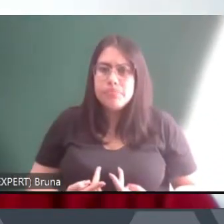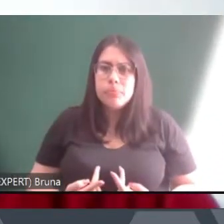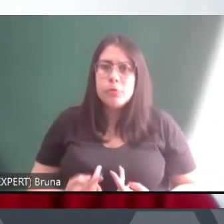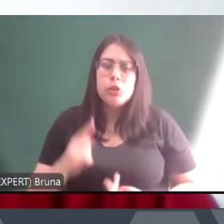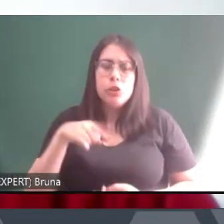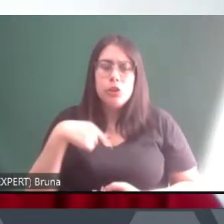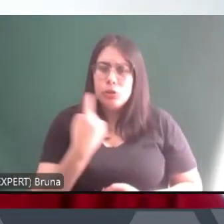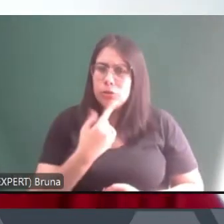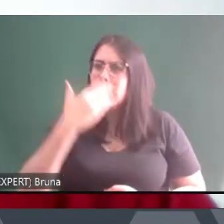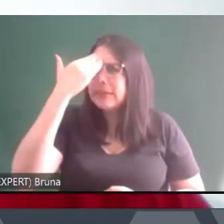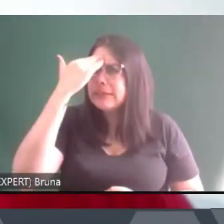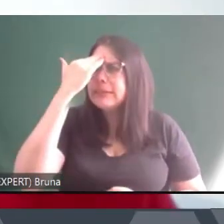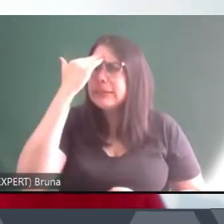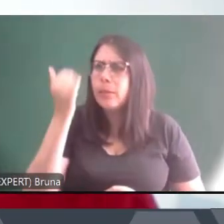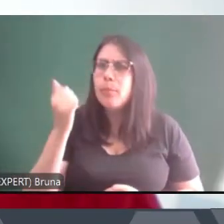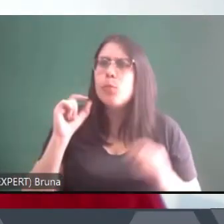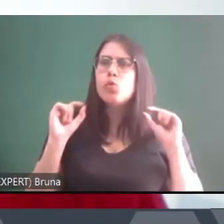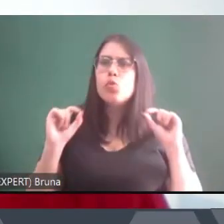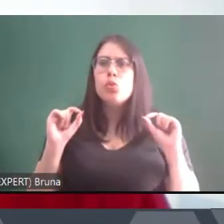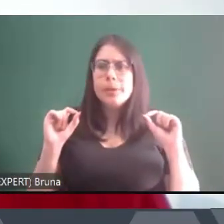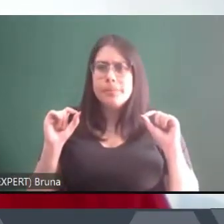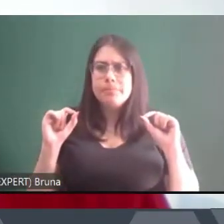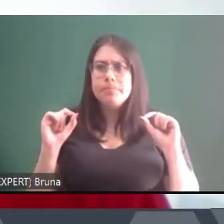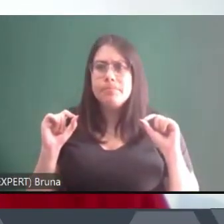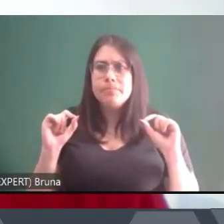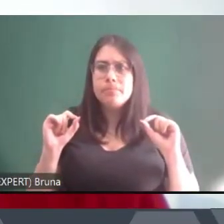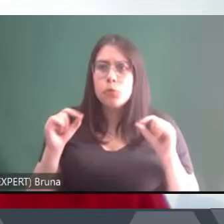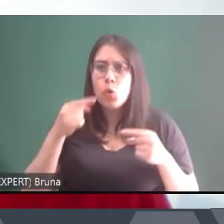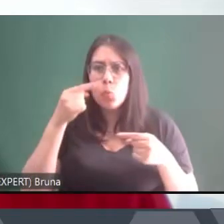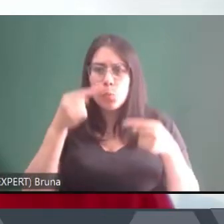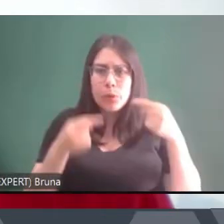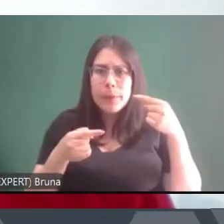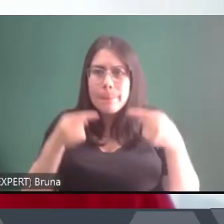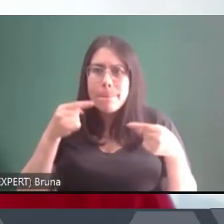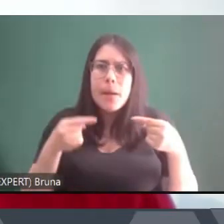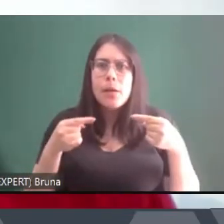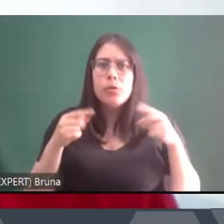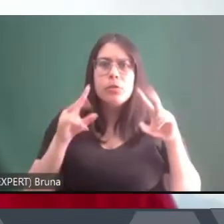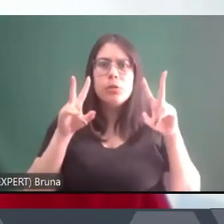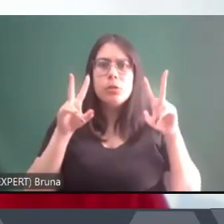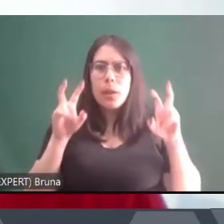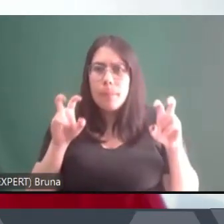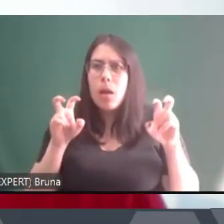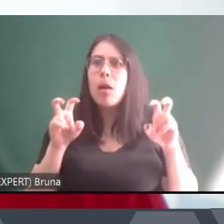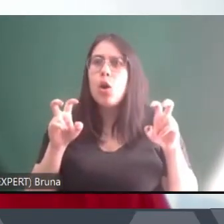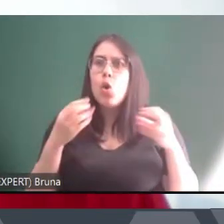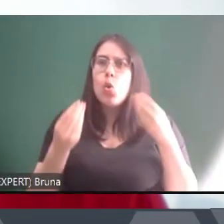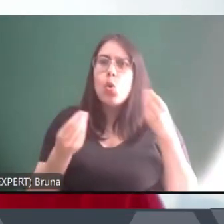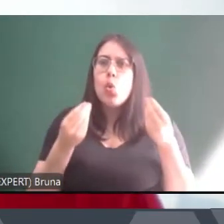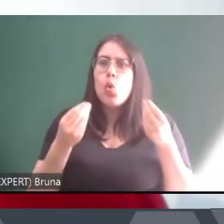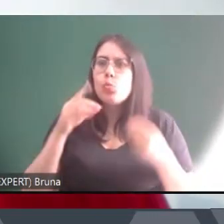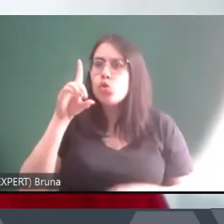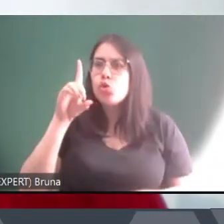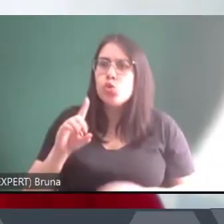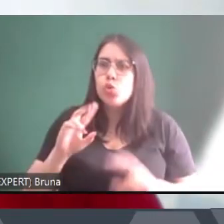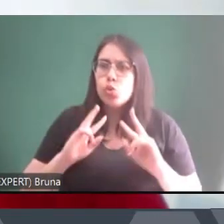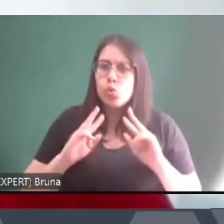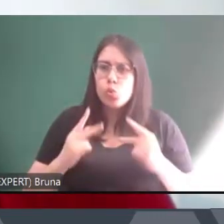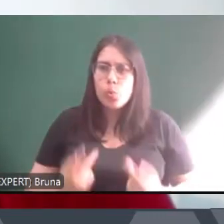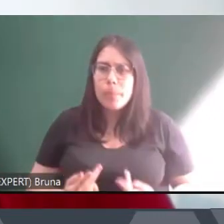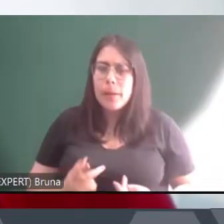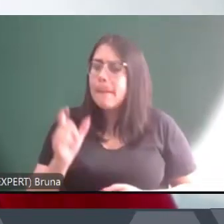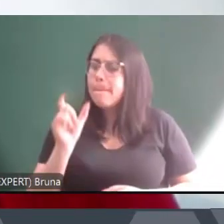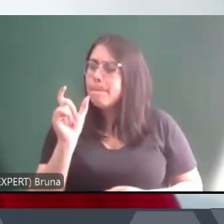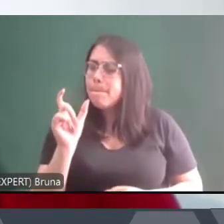sabe como quem debate esse tema, como o tema direitos humanos e como a própria palavra